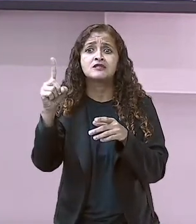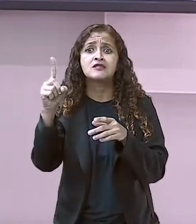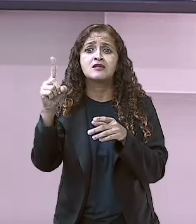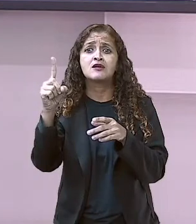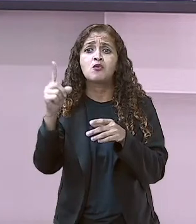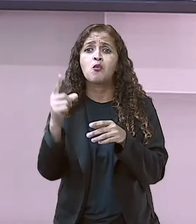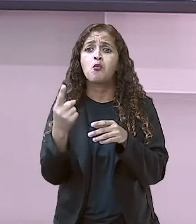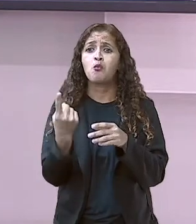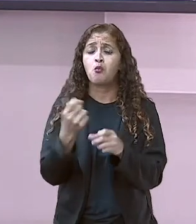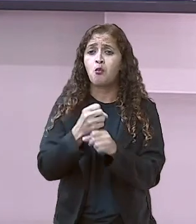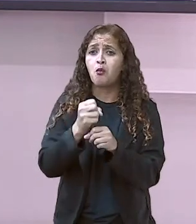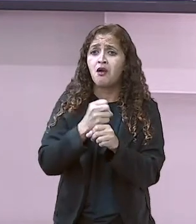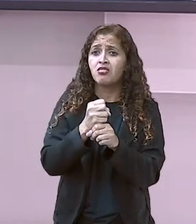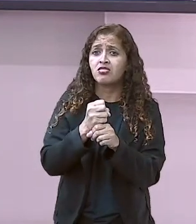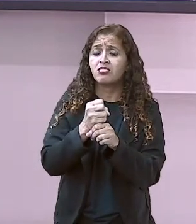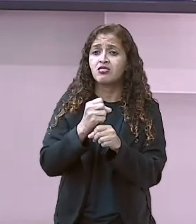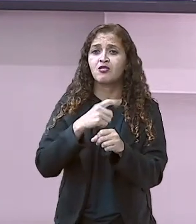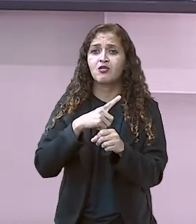Hã?